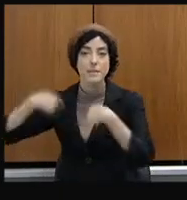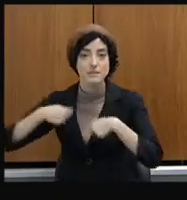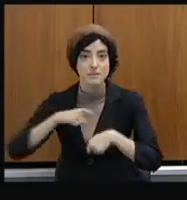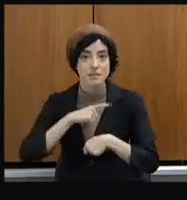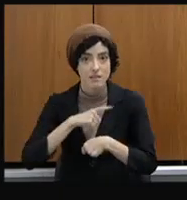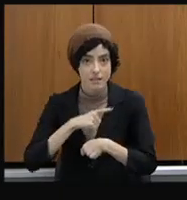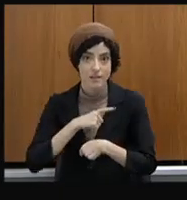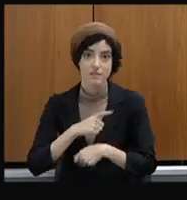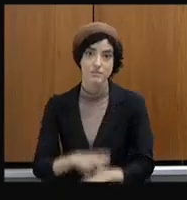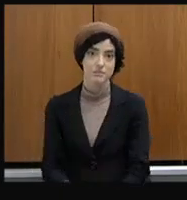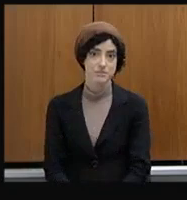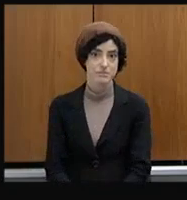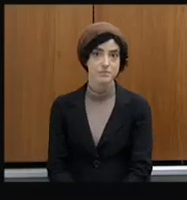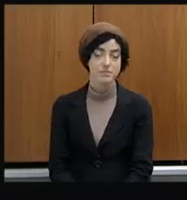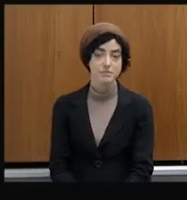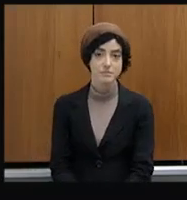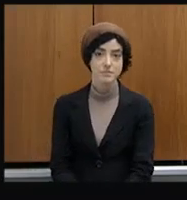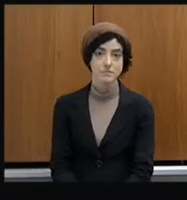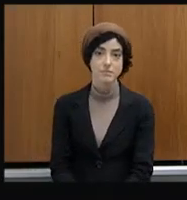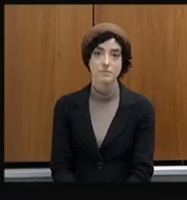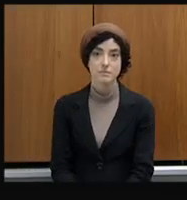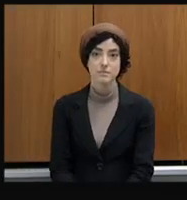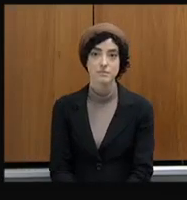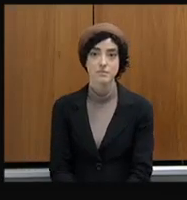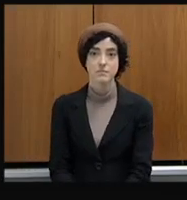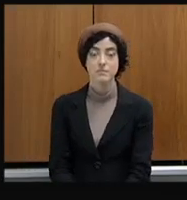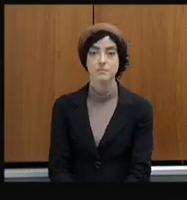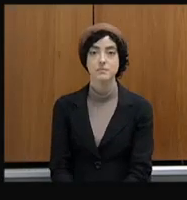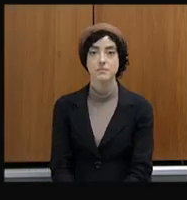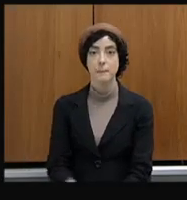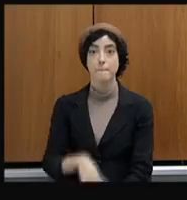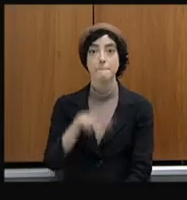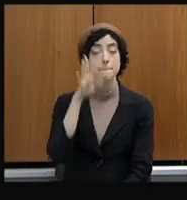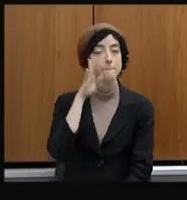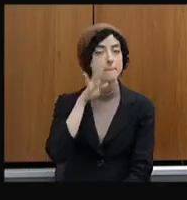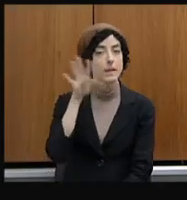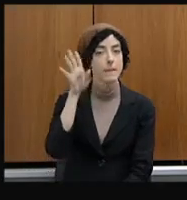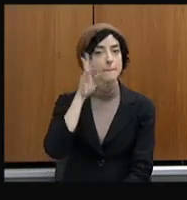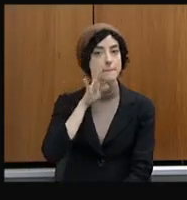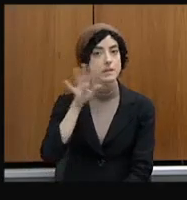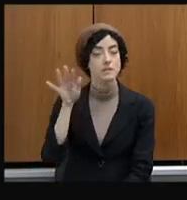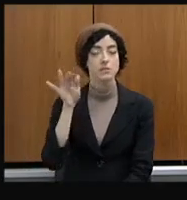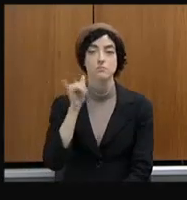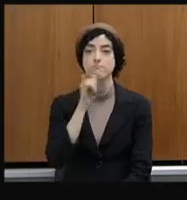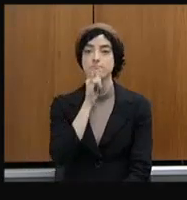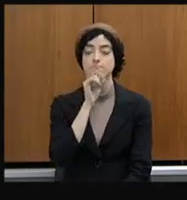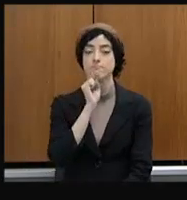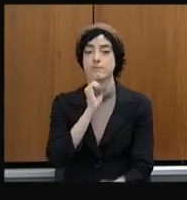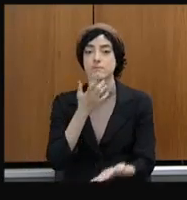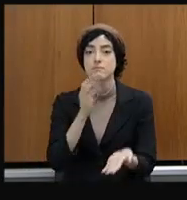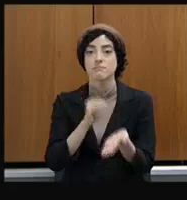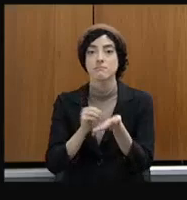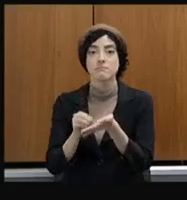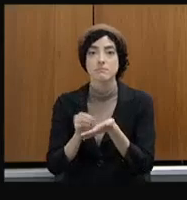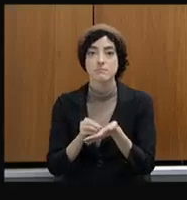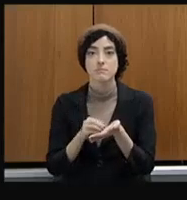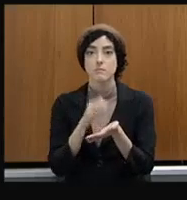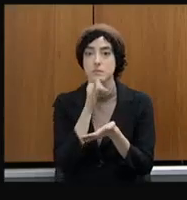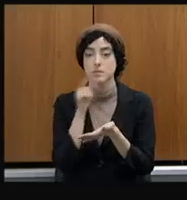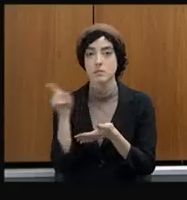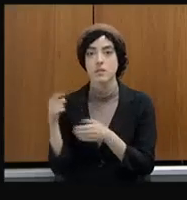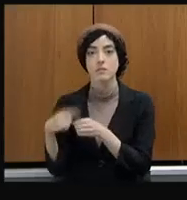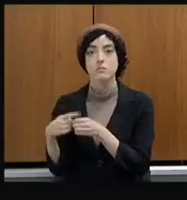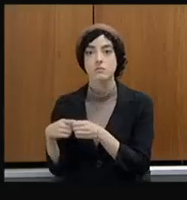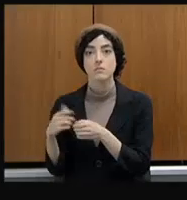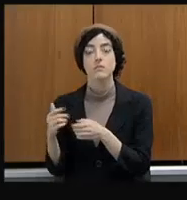são 250. Imagina o que acontece. E pior, ele é autuado lá em Araxá, aí a